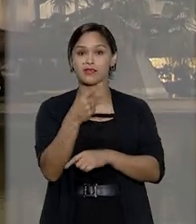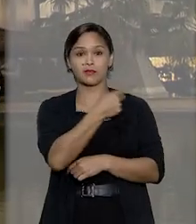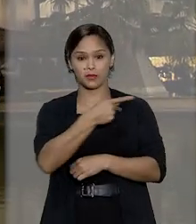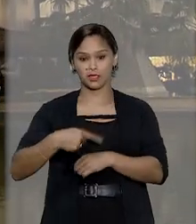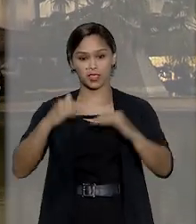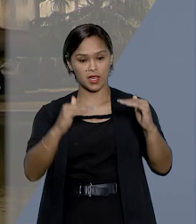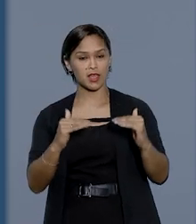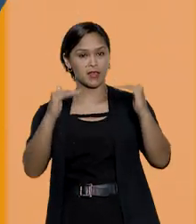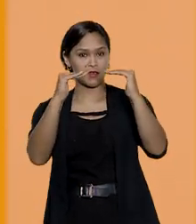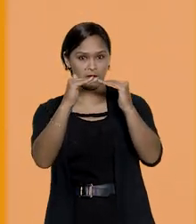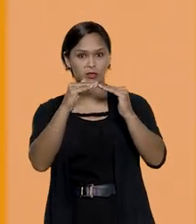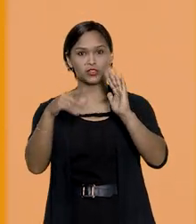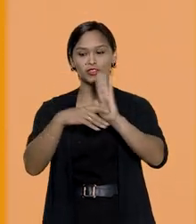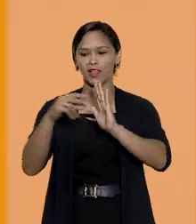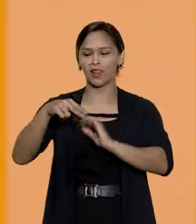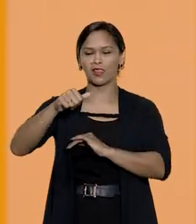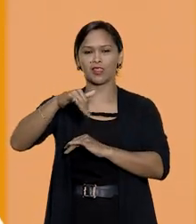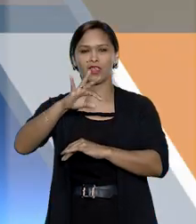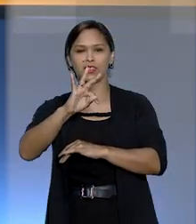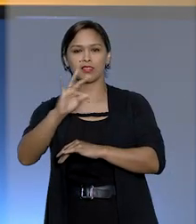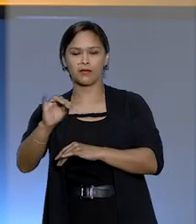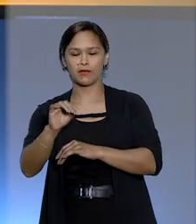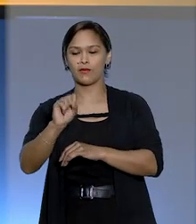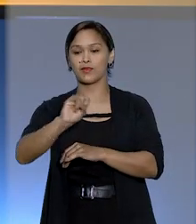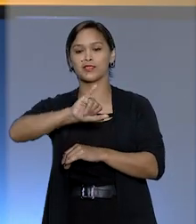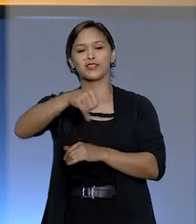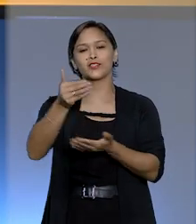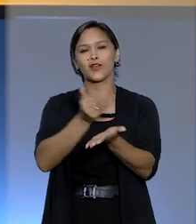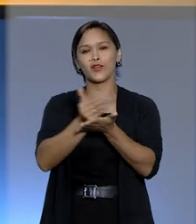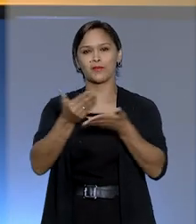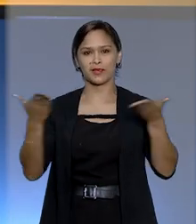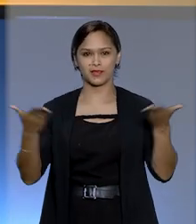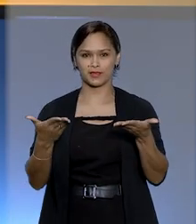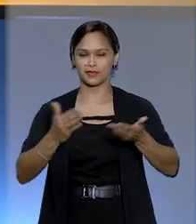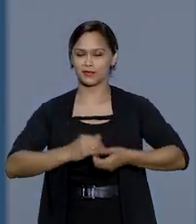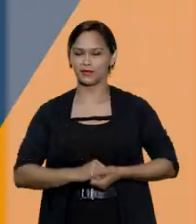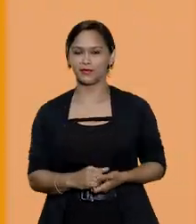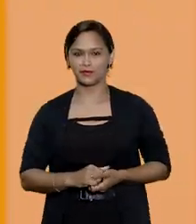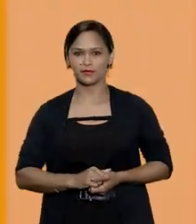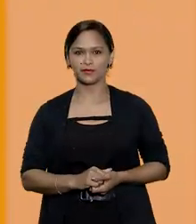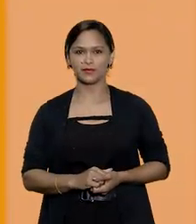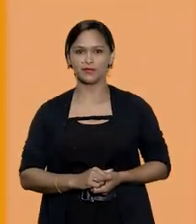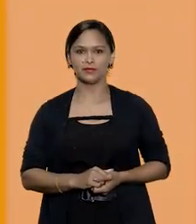mantida na Câmara de Natal. O STJ Notícias começa agora.